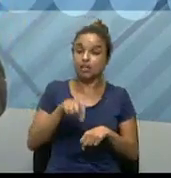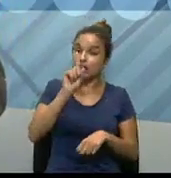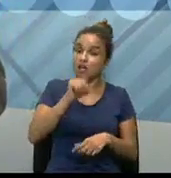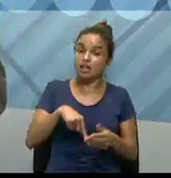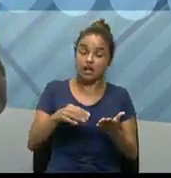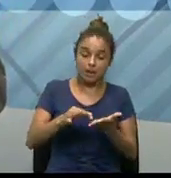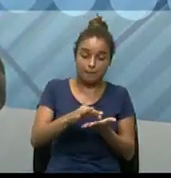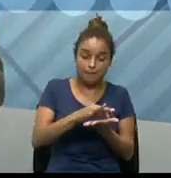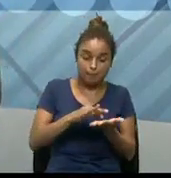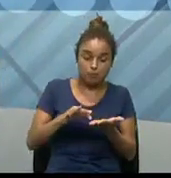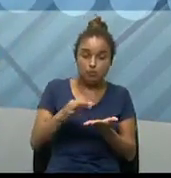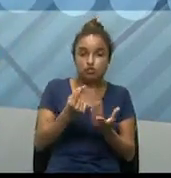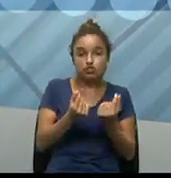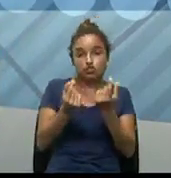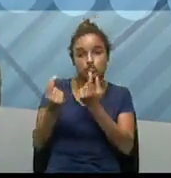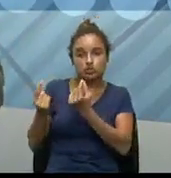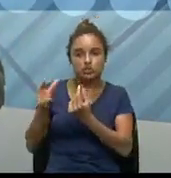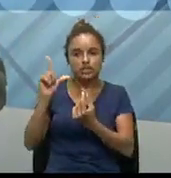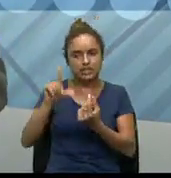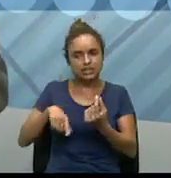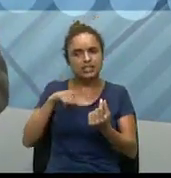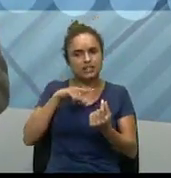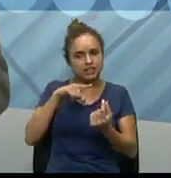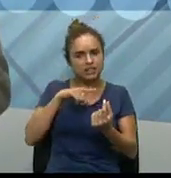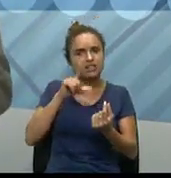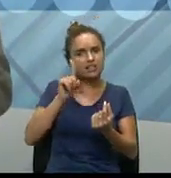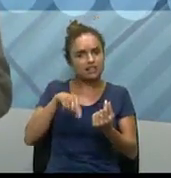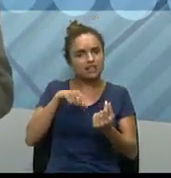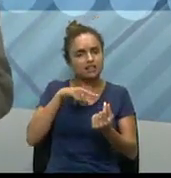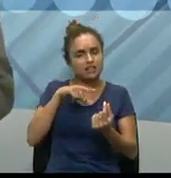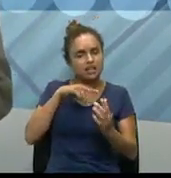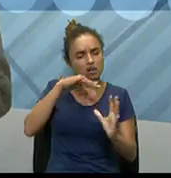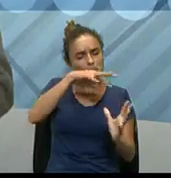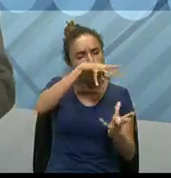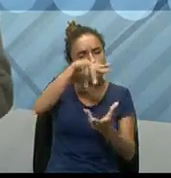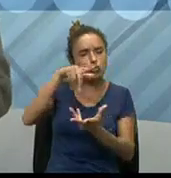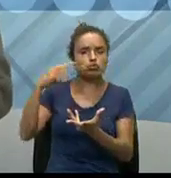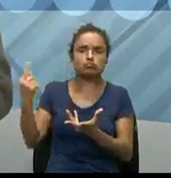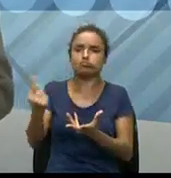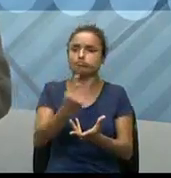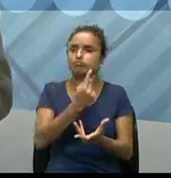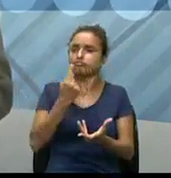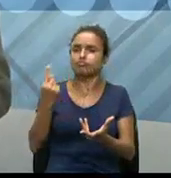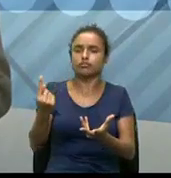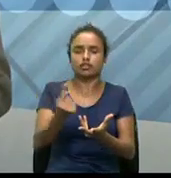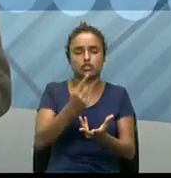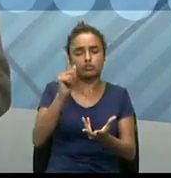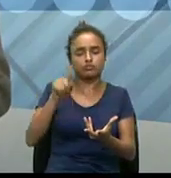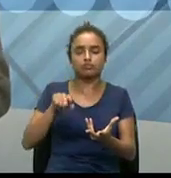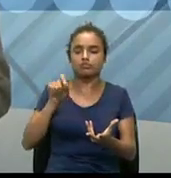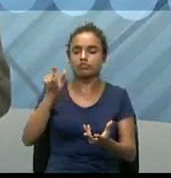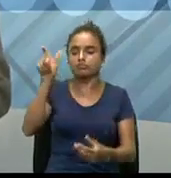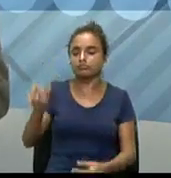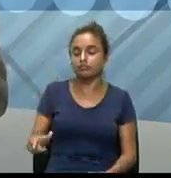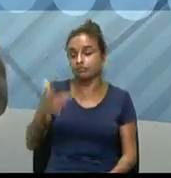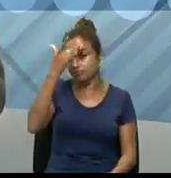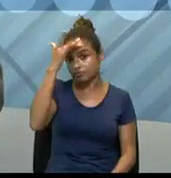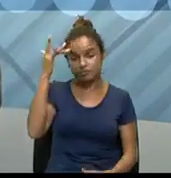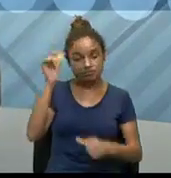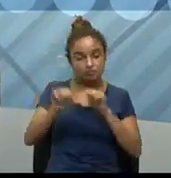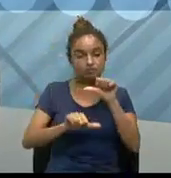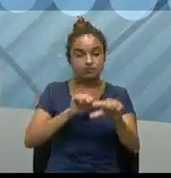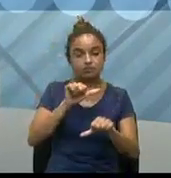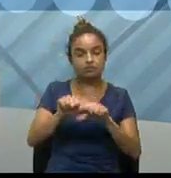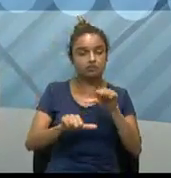pelo mundo inteiro, basta, então, né, então, as duas pessoas que irem fazer essa troca digital e,